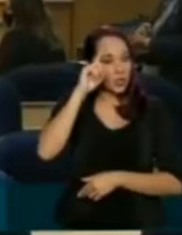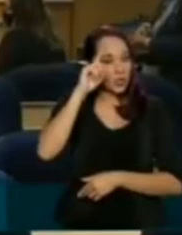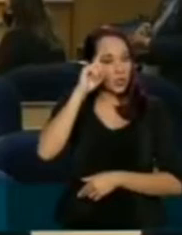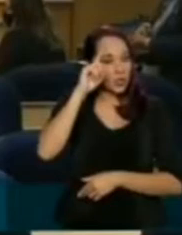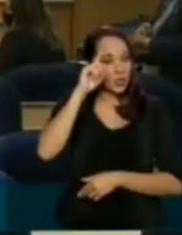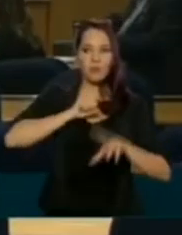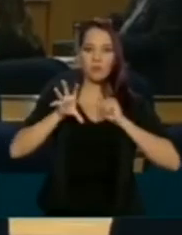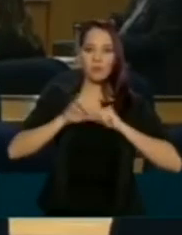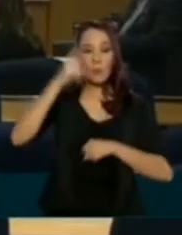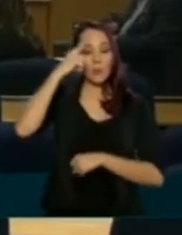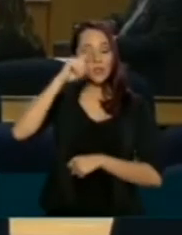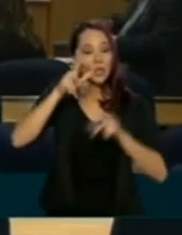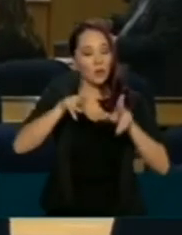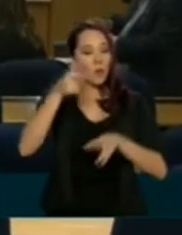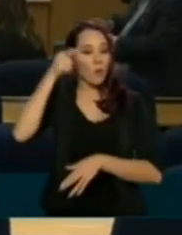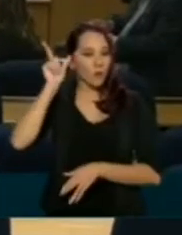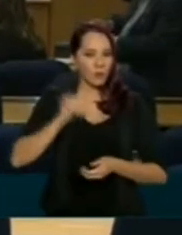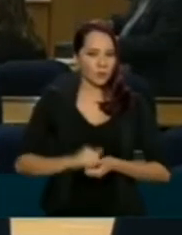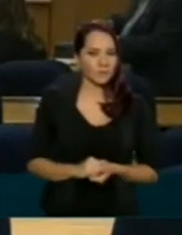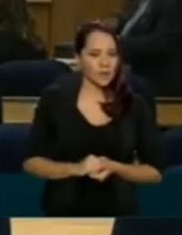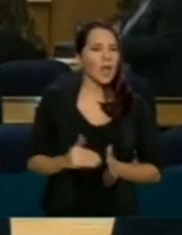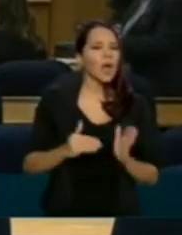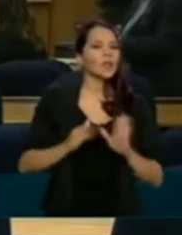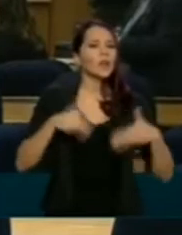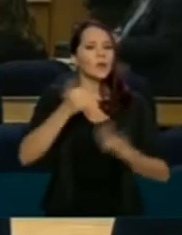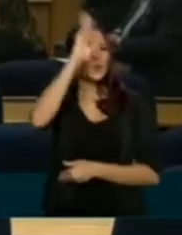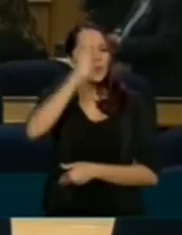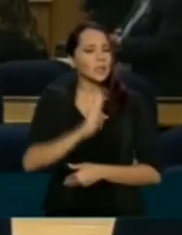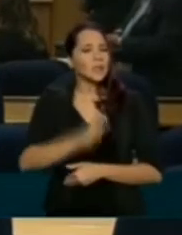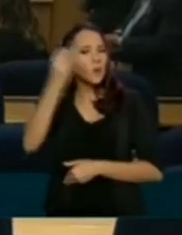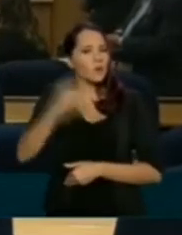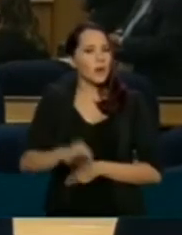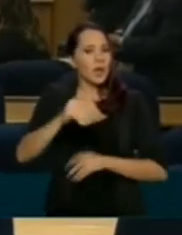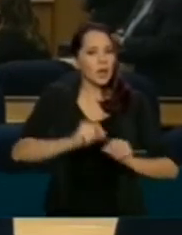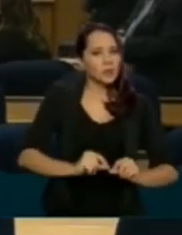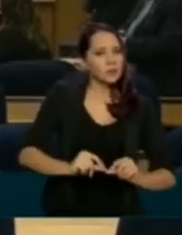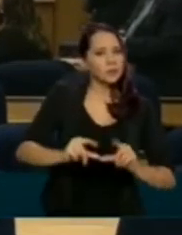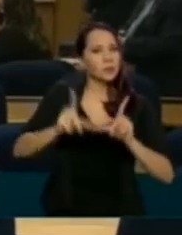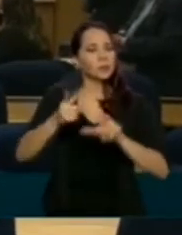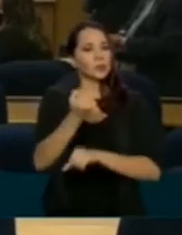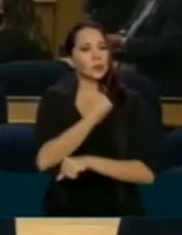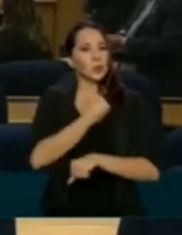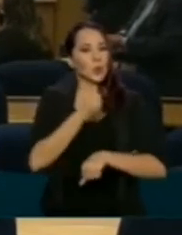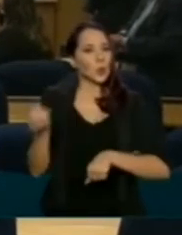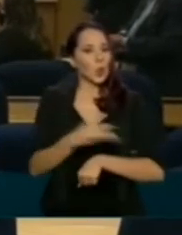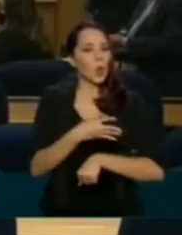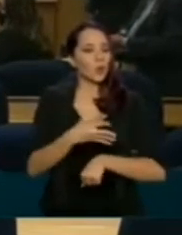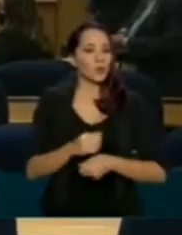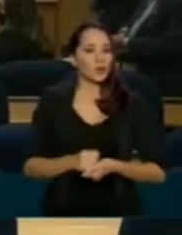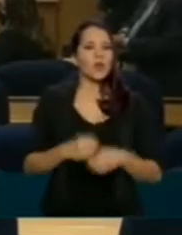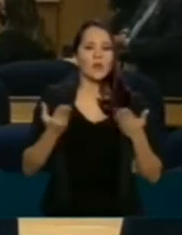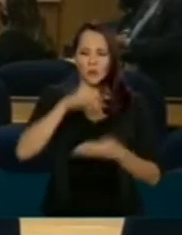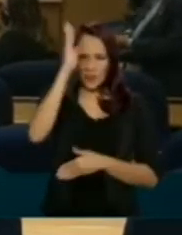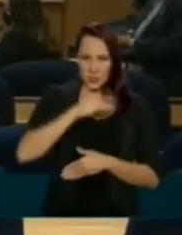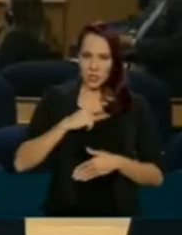por dia, como ocorreu ontem, por exemplo. Até quando o Brasil vai confirmar esse alto número de casos? Quando o Brasil tinha uma